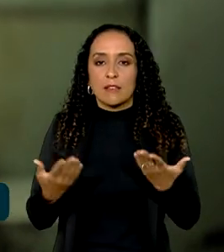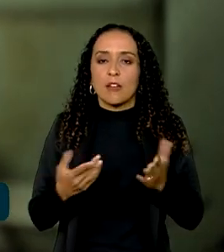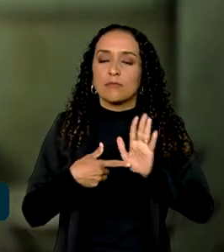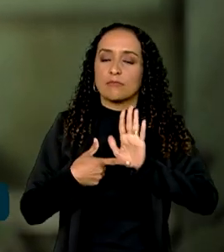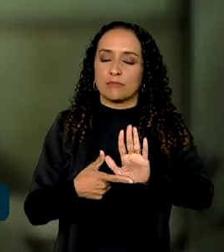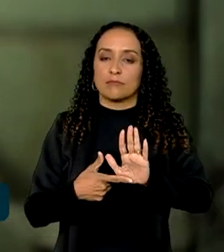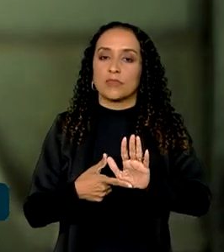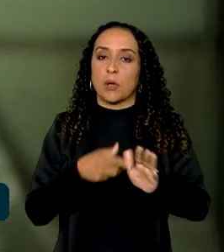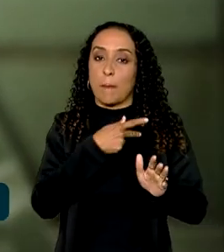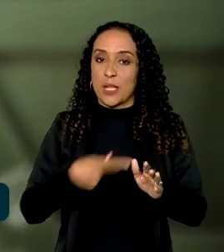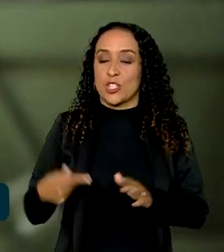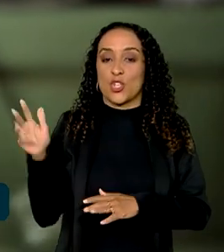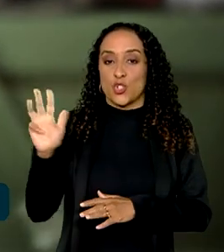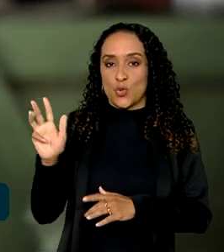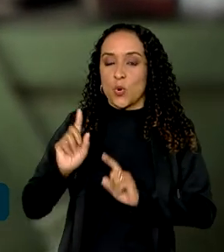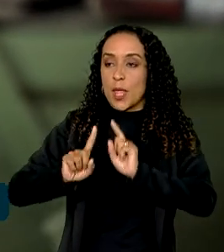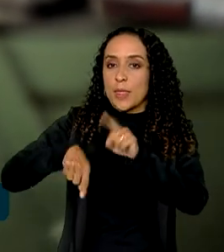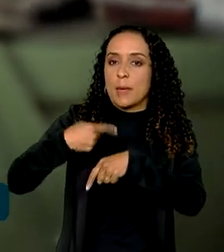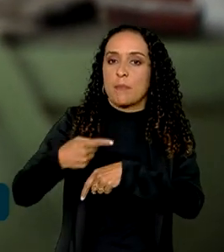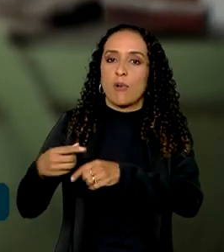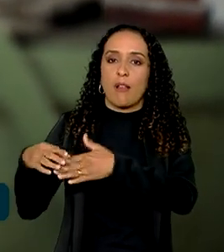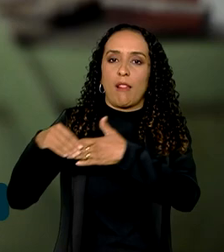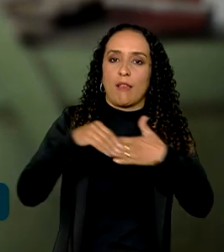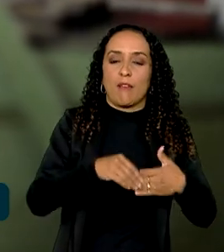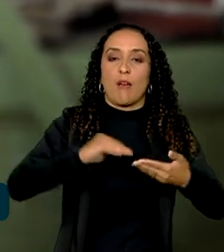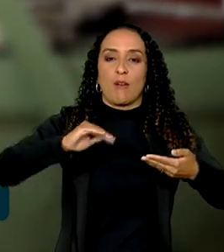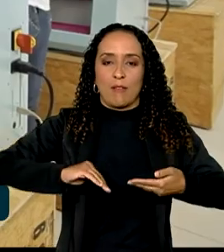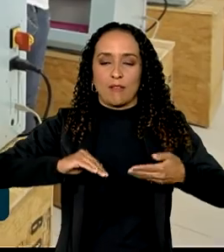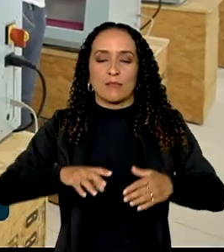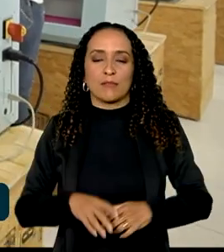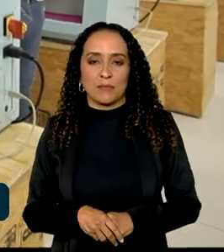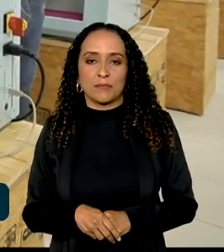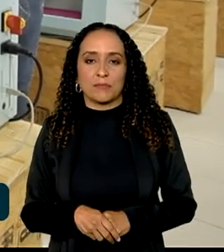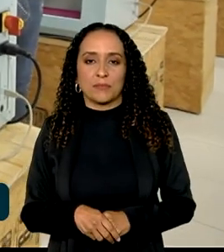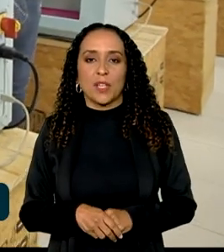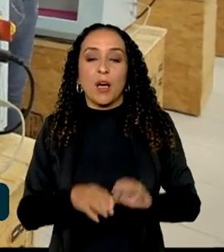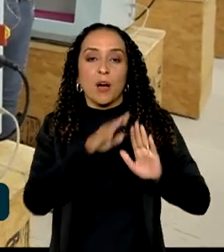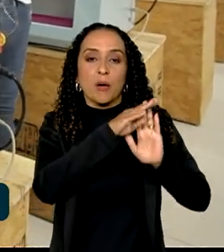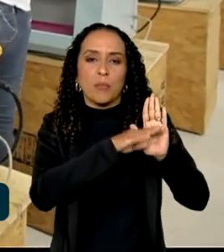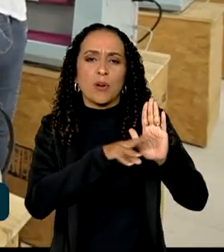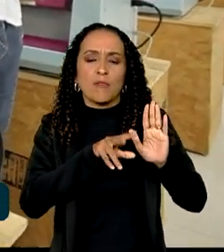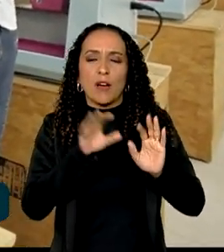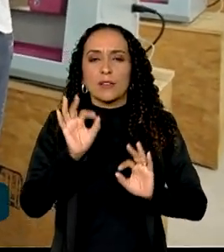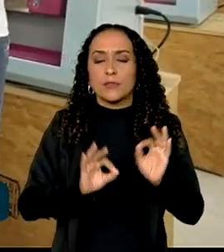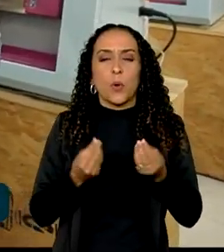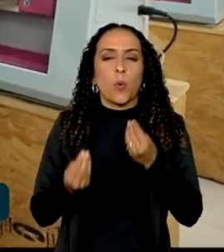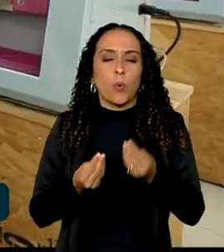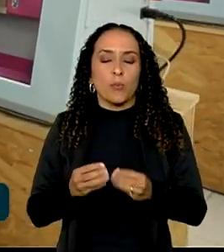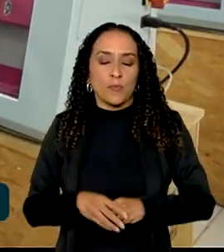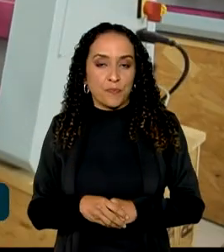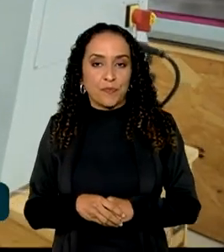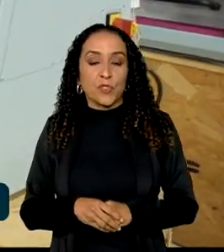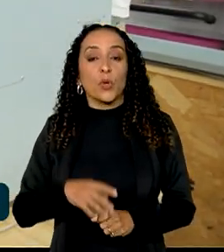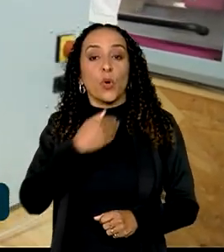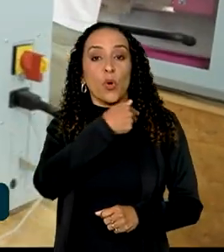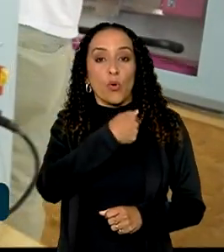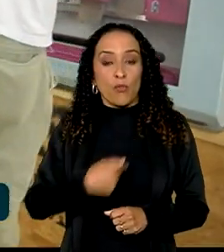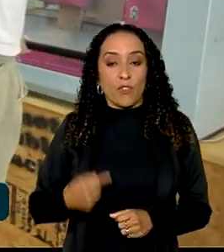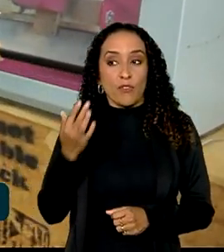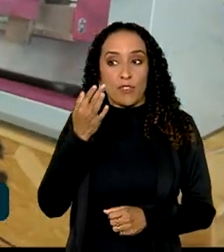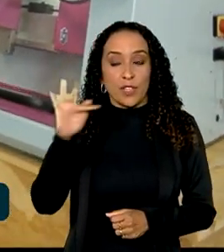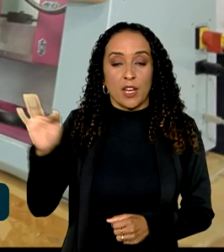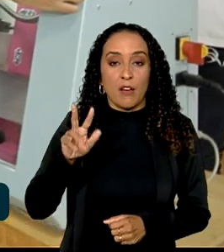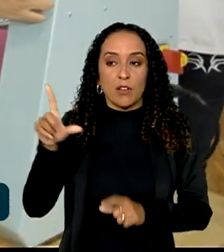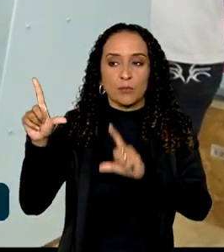apresentado ao presidente Lula e depois encaminhado ao Congresso Nacional. O programa vai funcionar assim. O governo federal vai